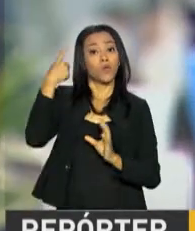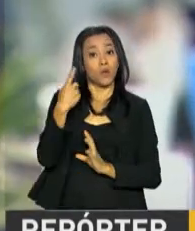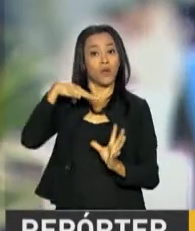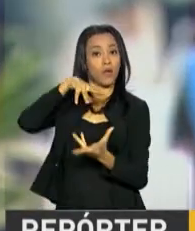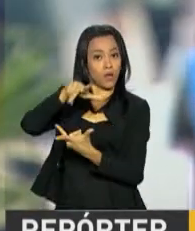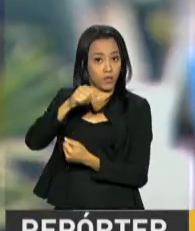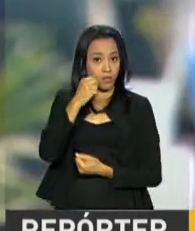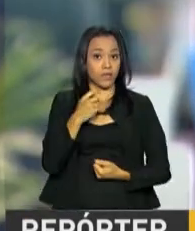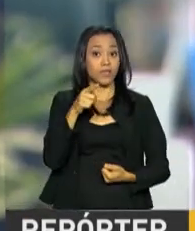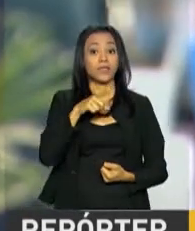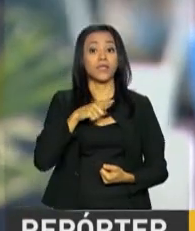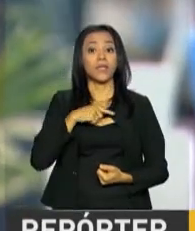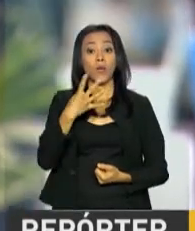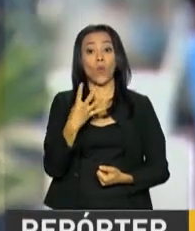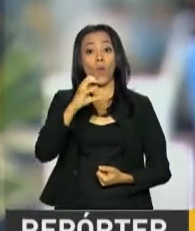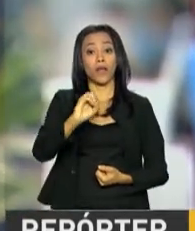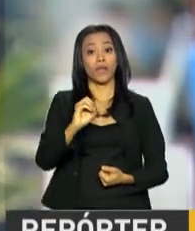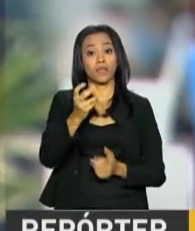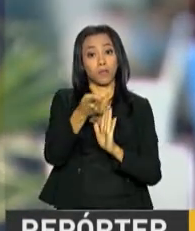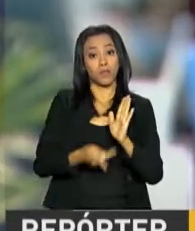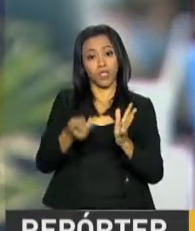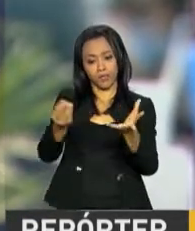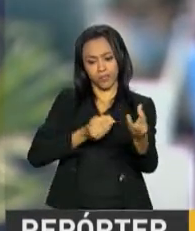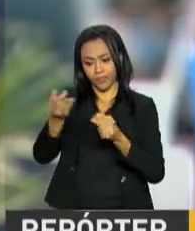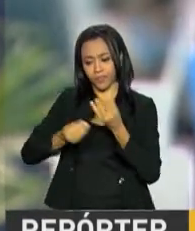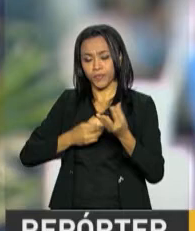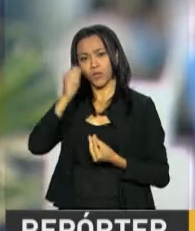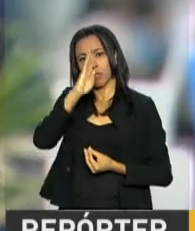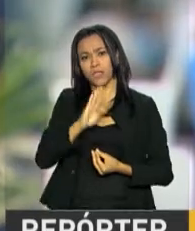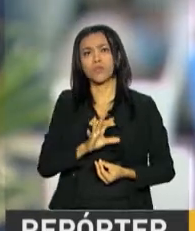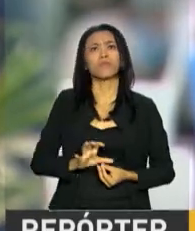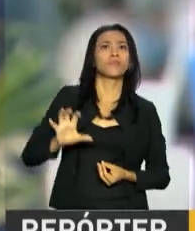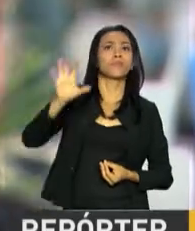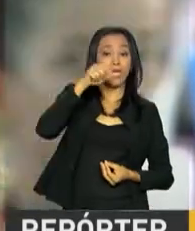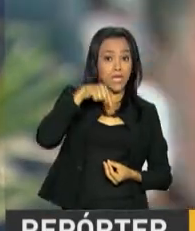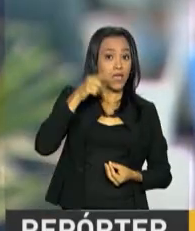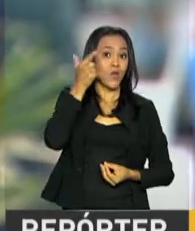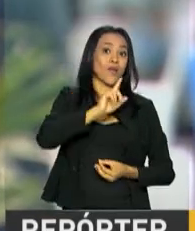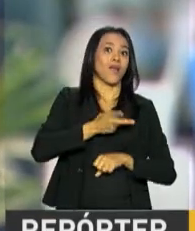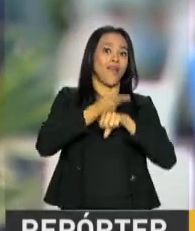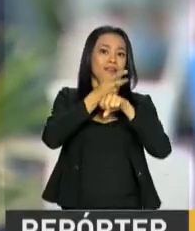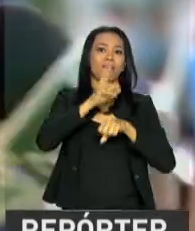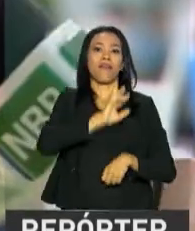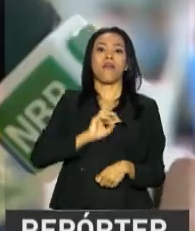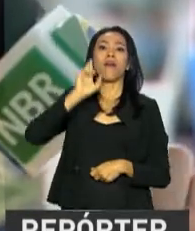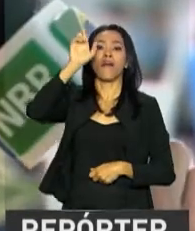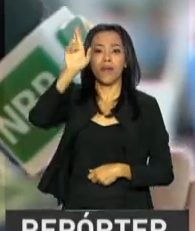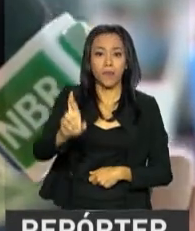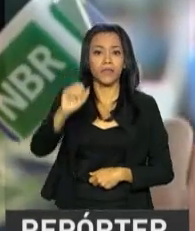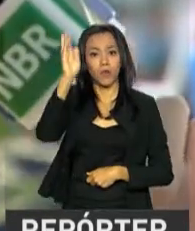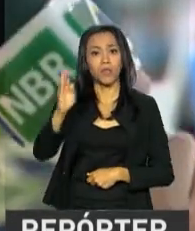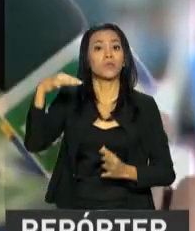recebeu nesse ano 40 trabalhos de todas as regiões do Brasil e o vencedor vai representar o Brasil na etapa internacional. Como é que é essa